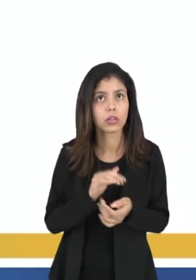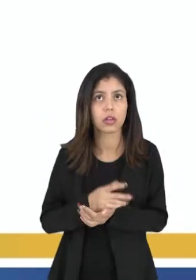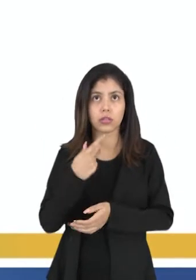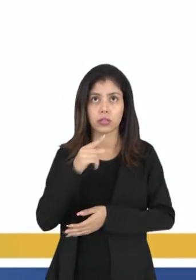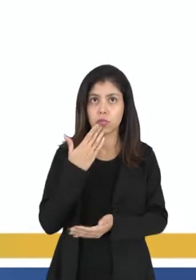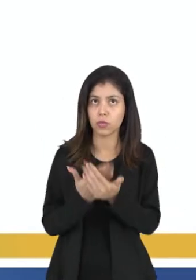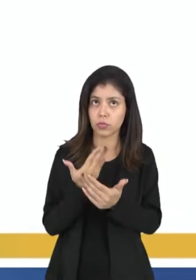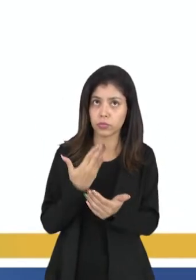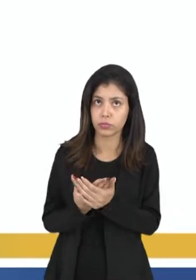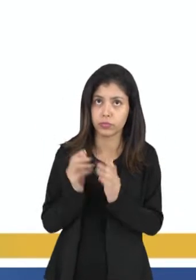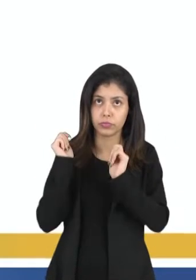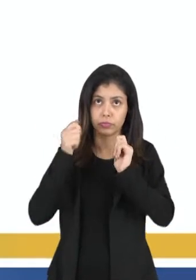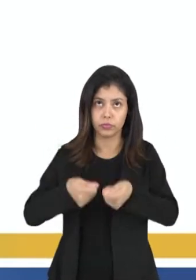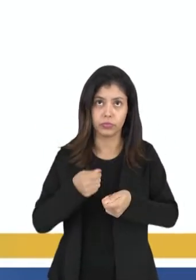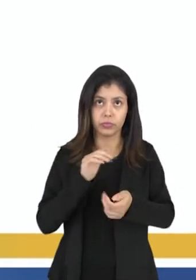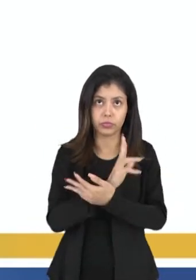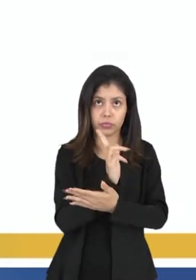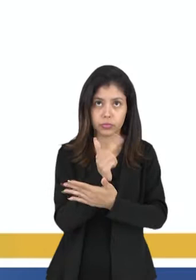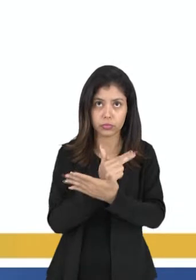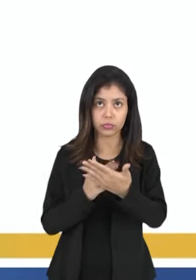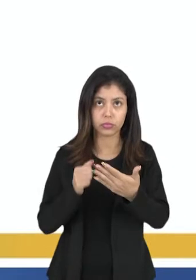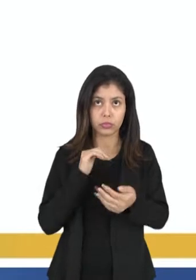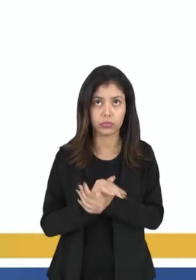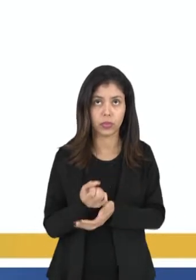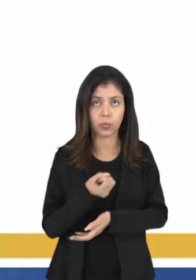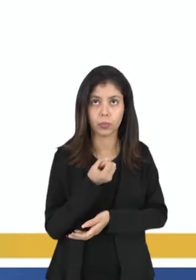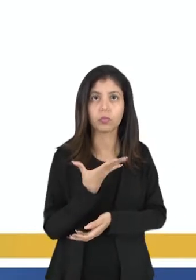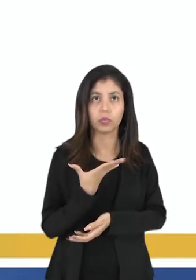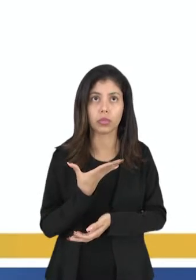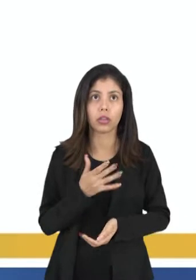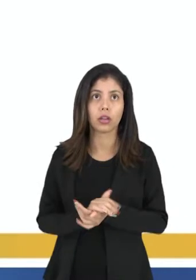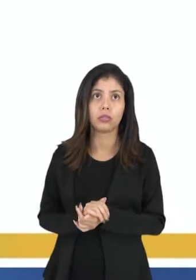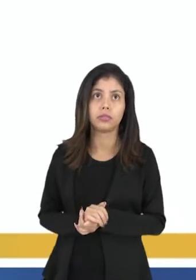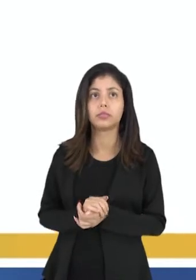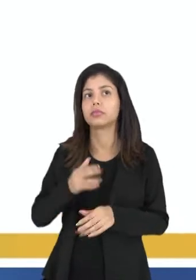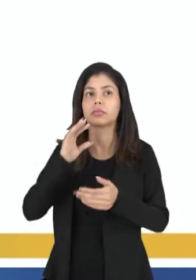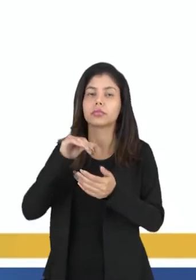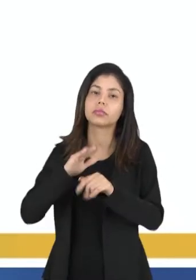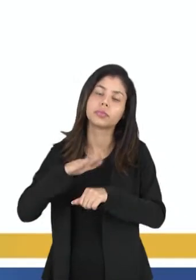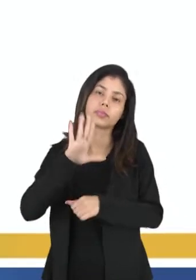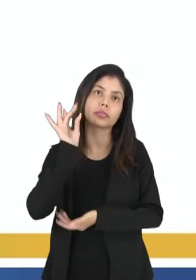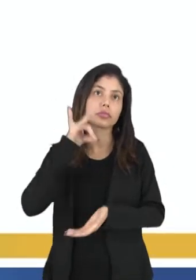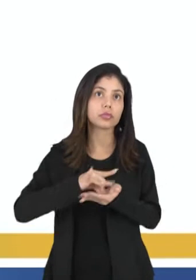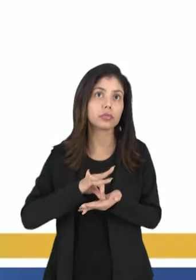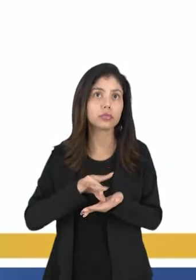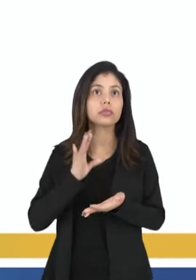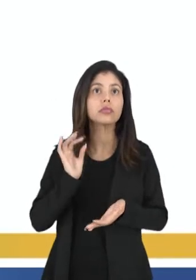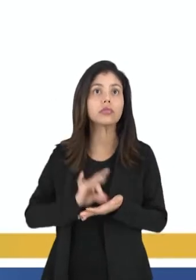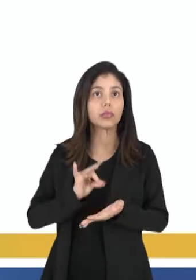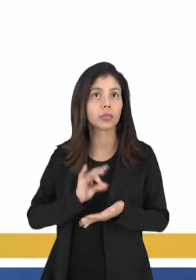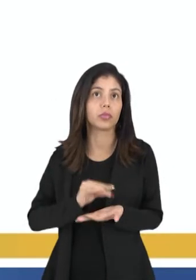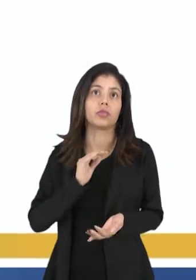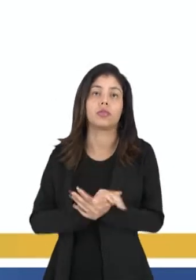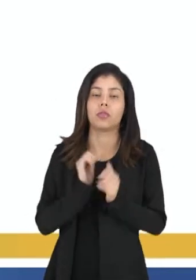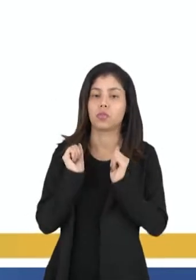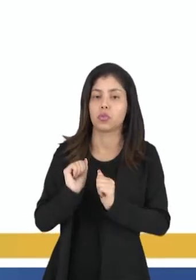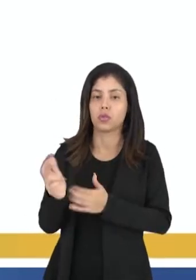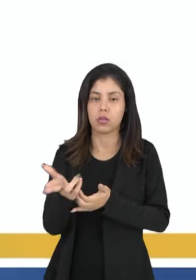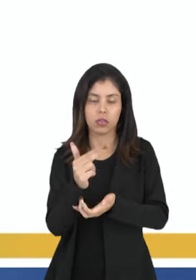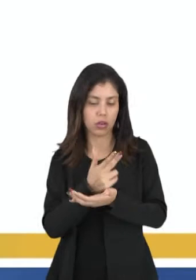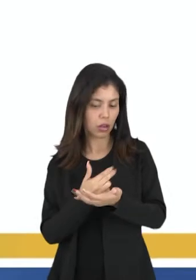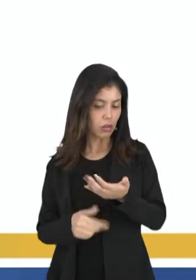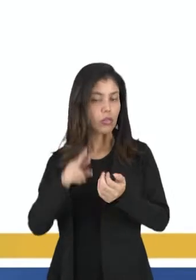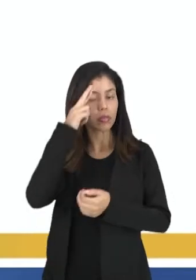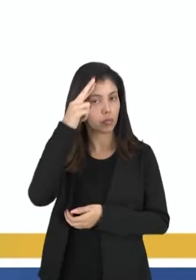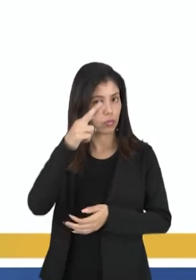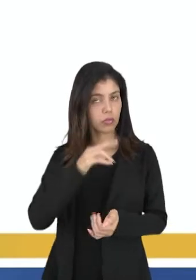o seu estudo pertença à arte mais prestigiosa e que mais verdadeiramente se pode chamar a arte mestra.